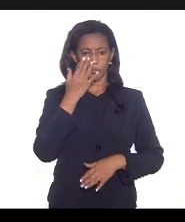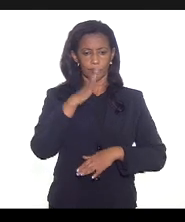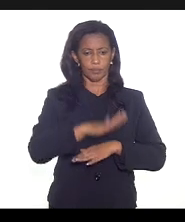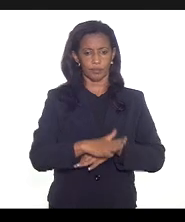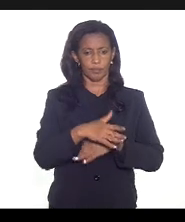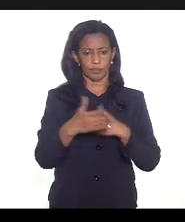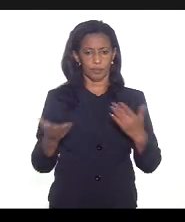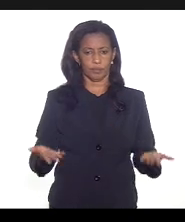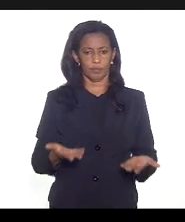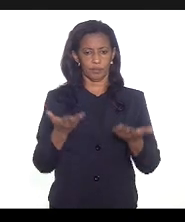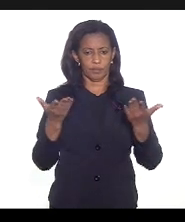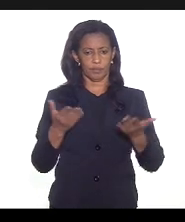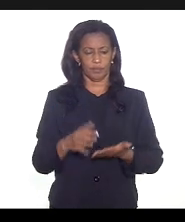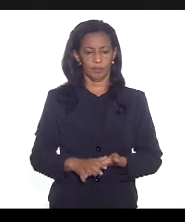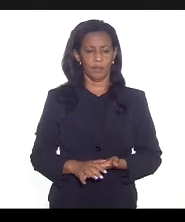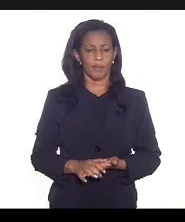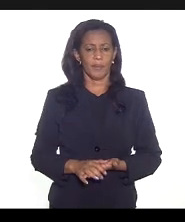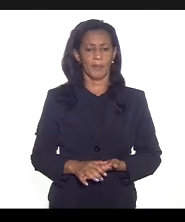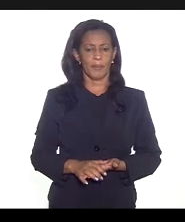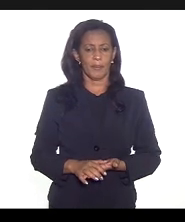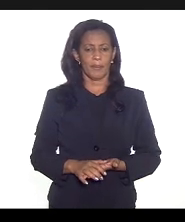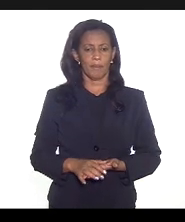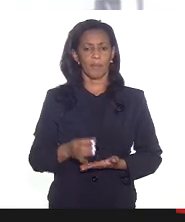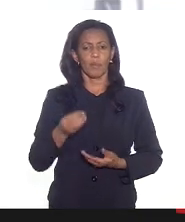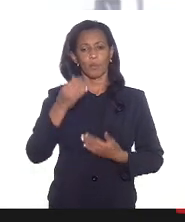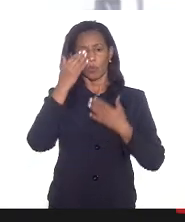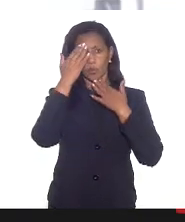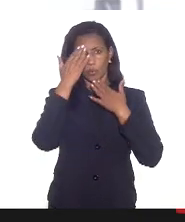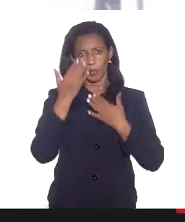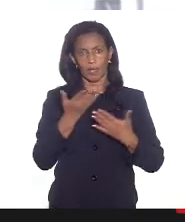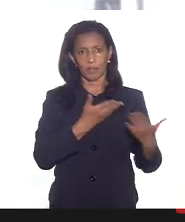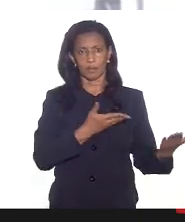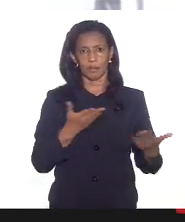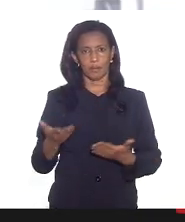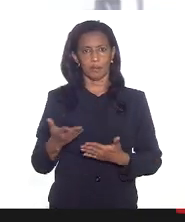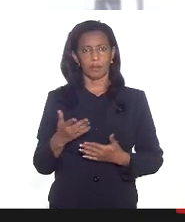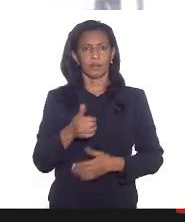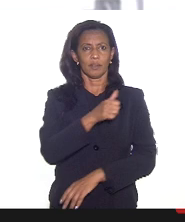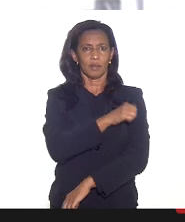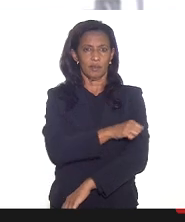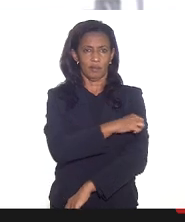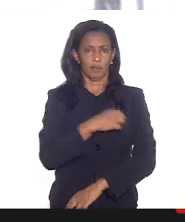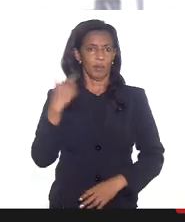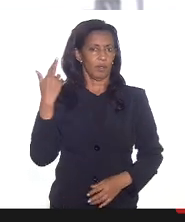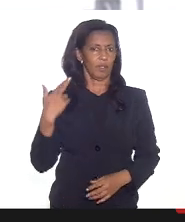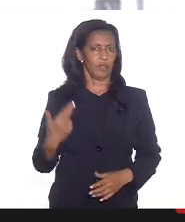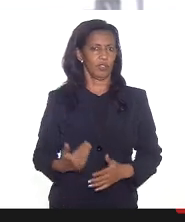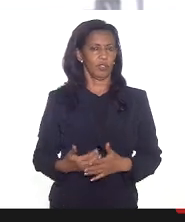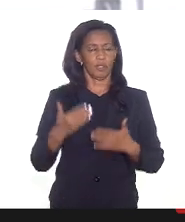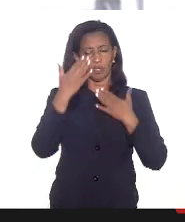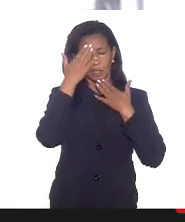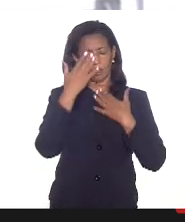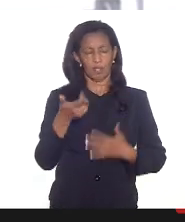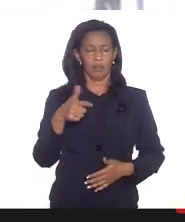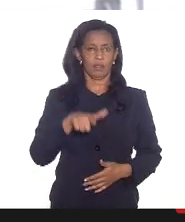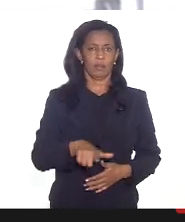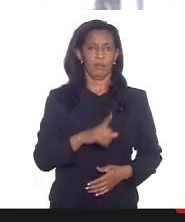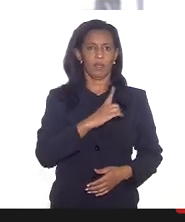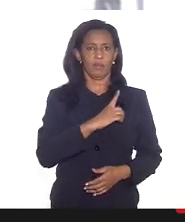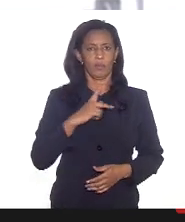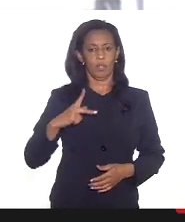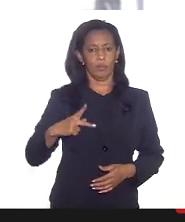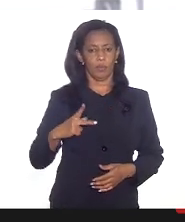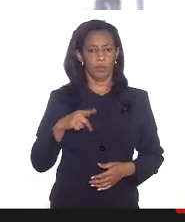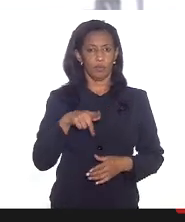todas boa tarde deputada Marta Rocha muito obrigada pelo convite a enfermeira Regiane agradeço mais uma vez pela Defensoria